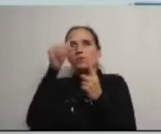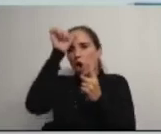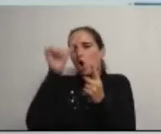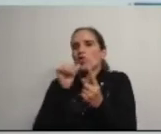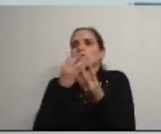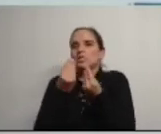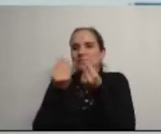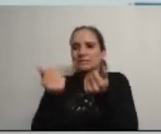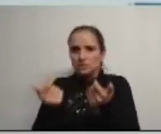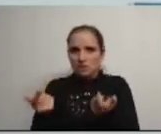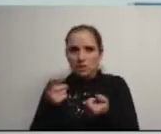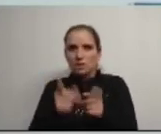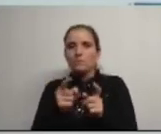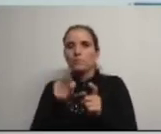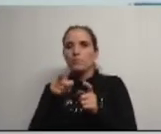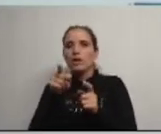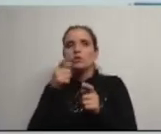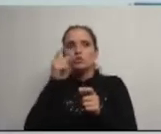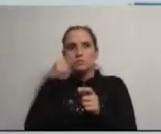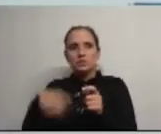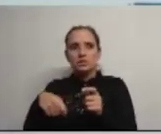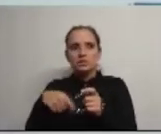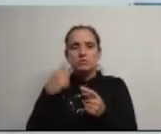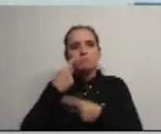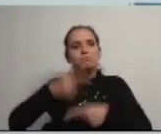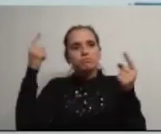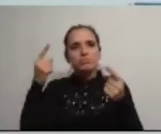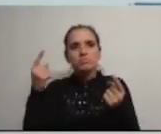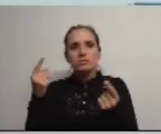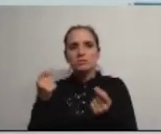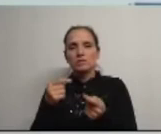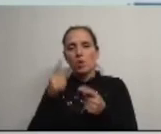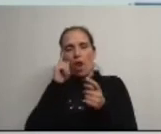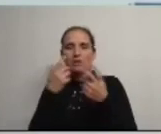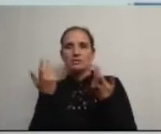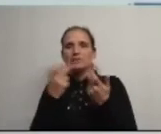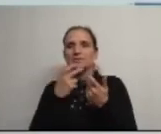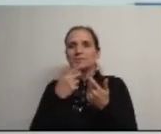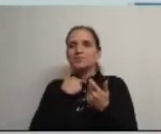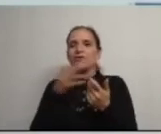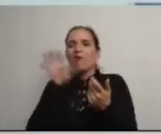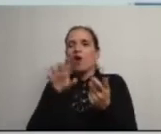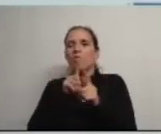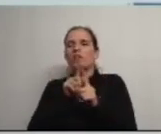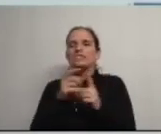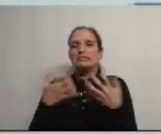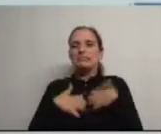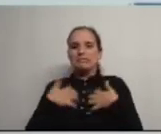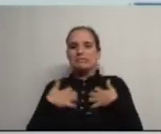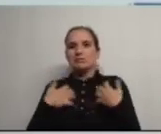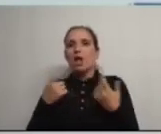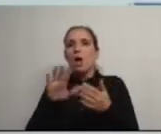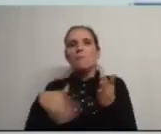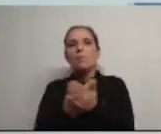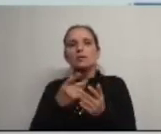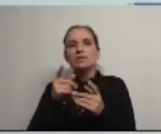enviesada que levou os membros do Partido Socialista desta Assembleia a manifestarem de forma muito ruidosa aliás a sua indignação com a minha recente proposta de